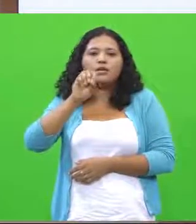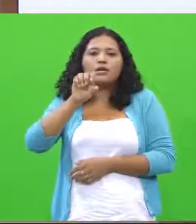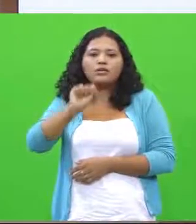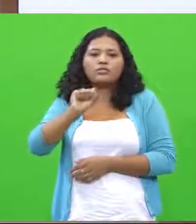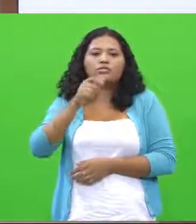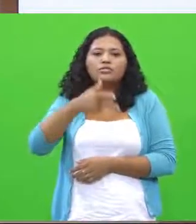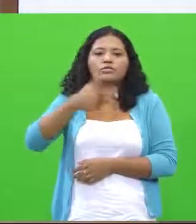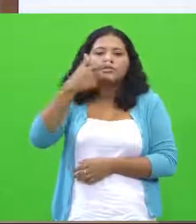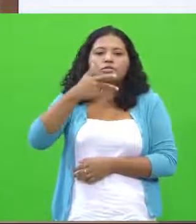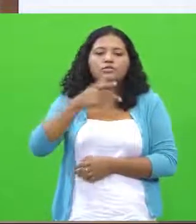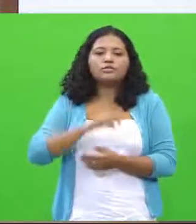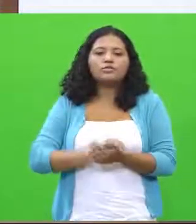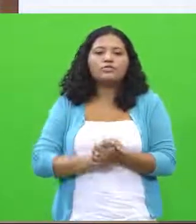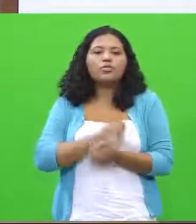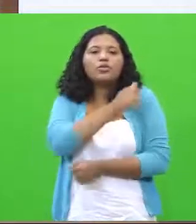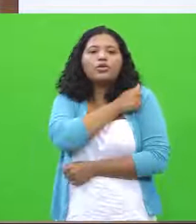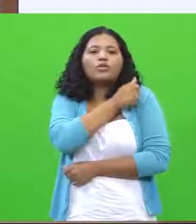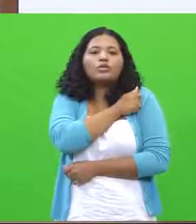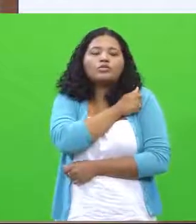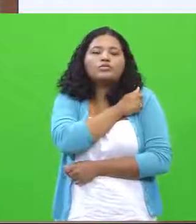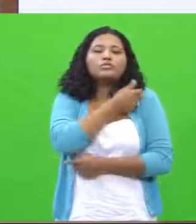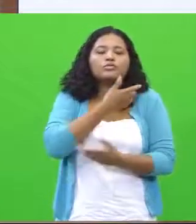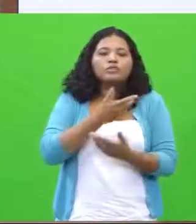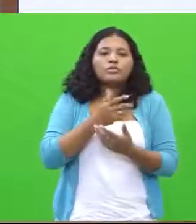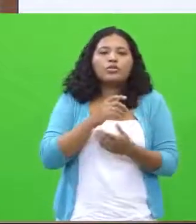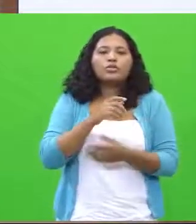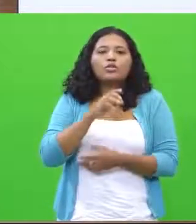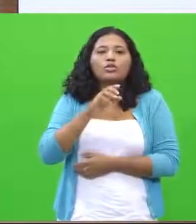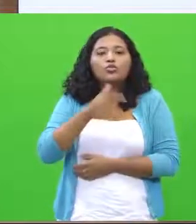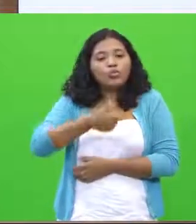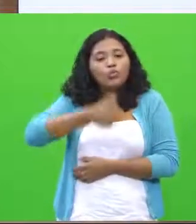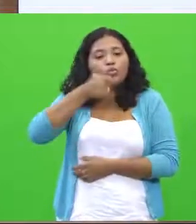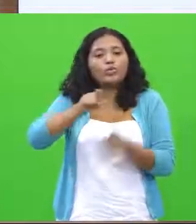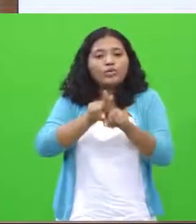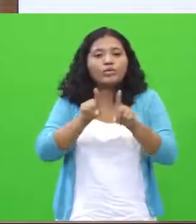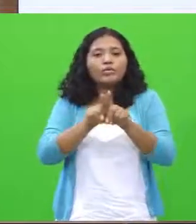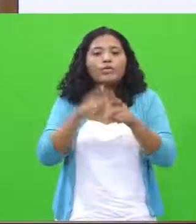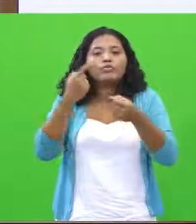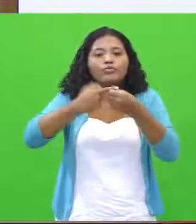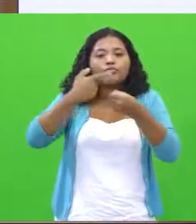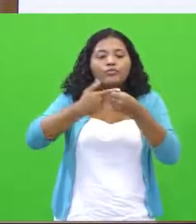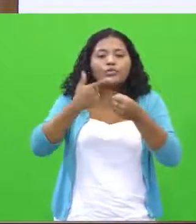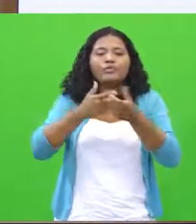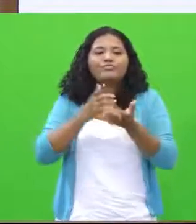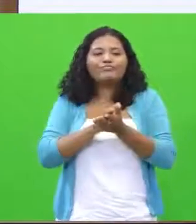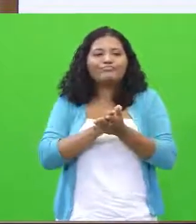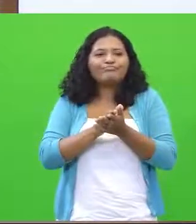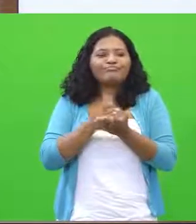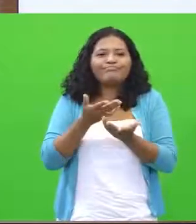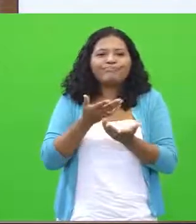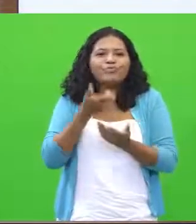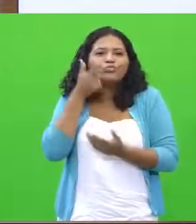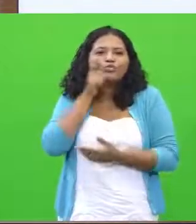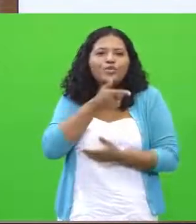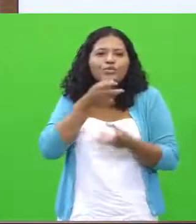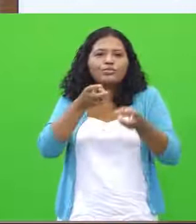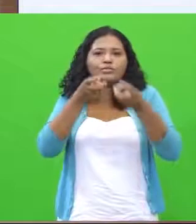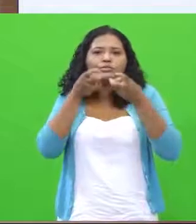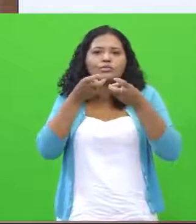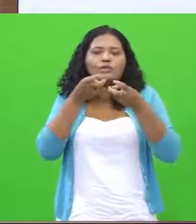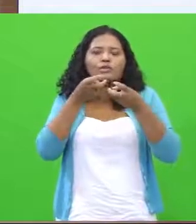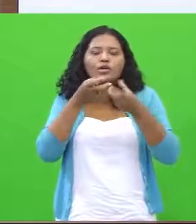do Barcelos I, ah, que lamentavelmente não, não, identificou, né? Não se